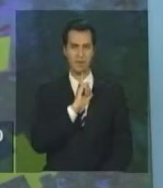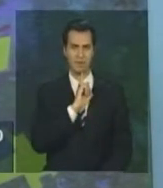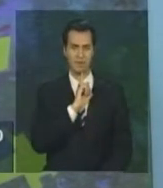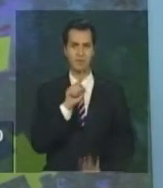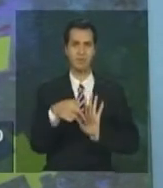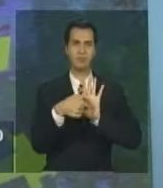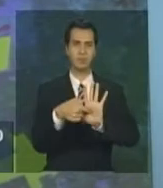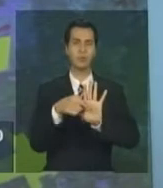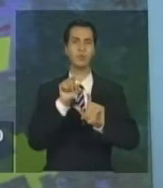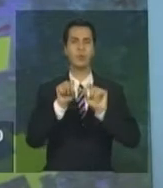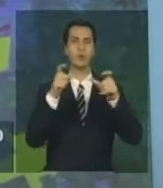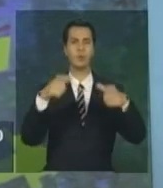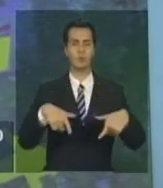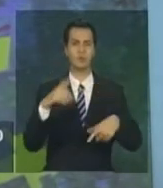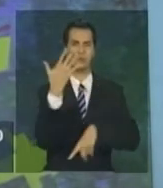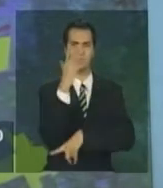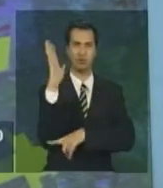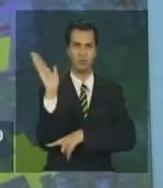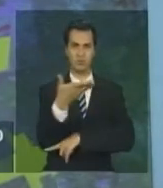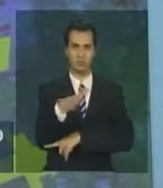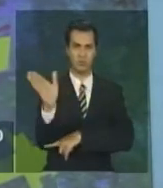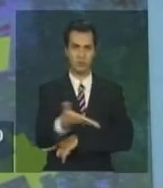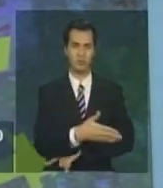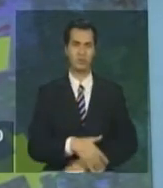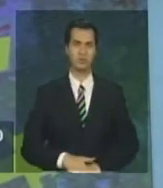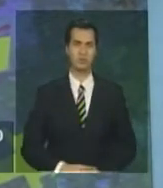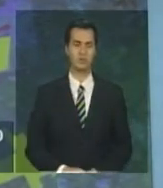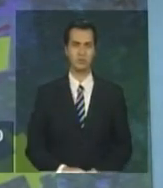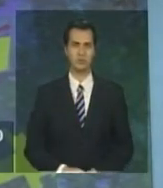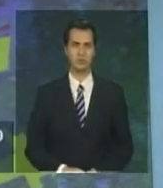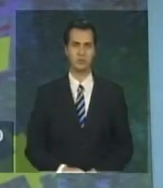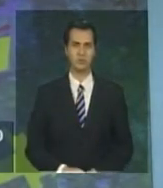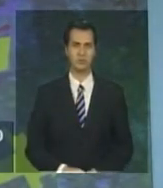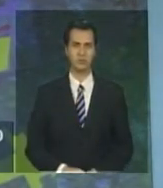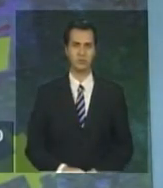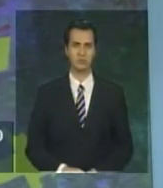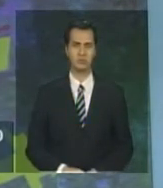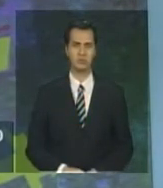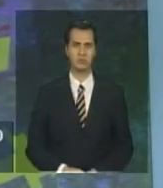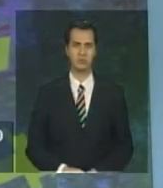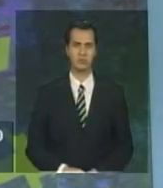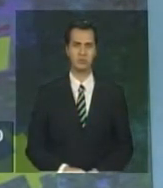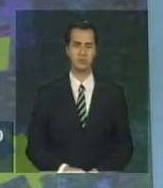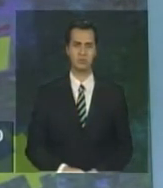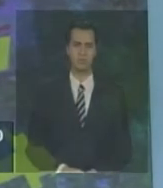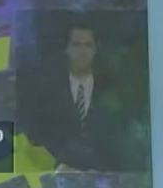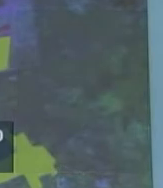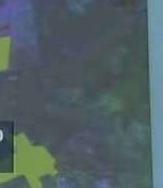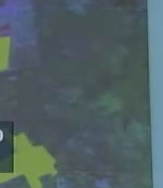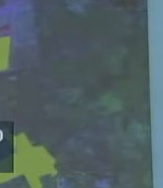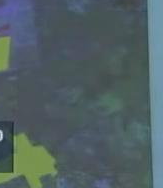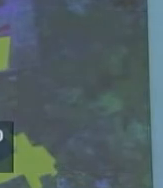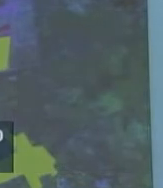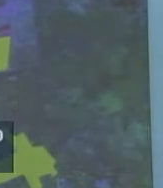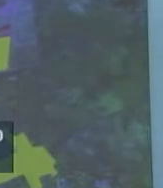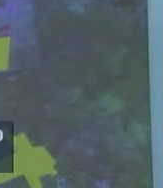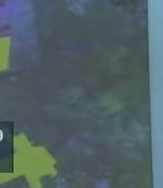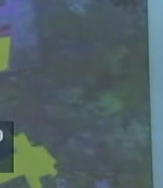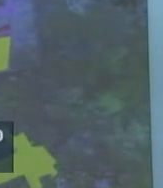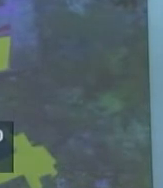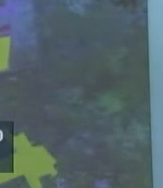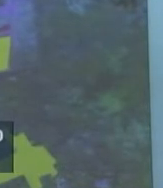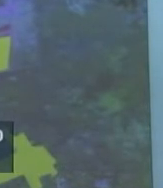nesse período. questão de ordem aqui, então, quando você fala do campanal 12,35% até 2002,